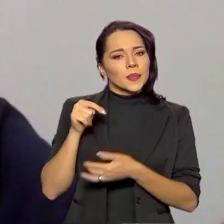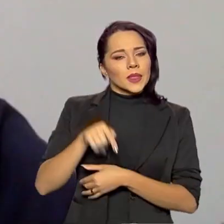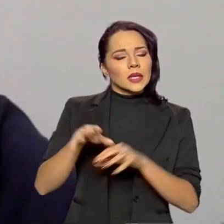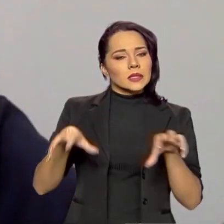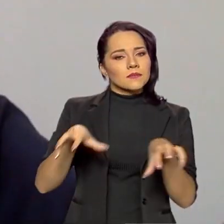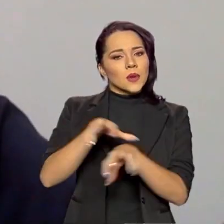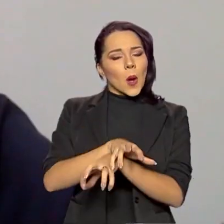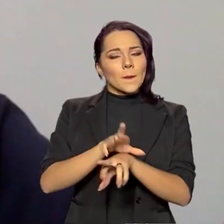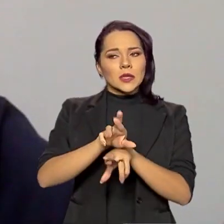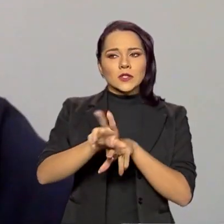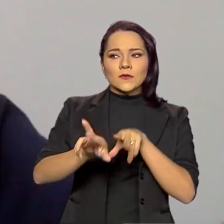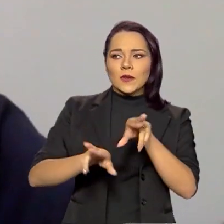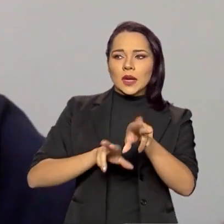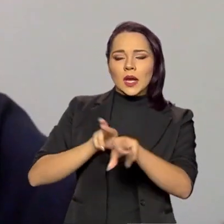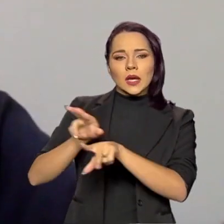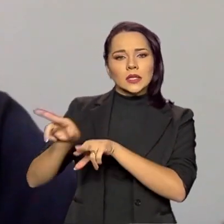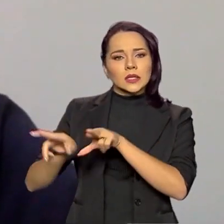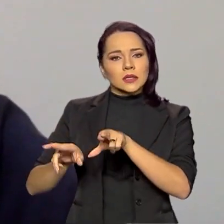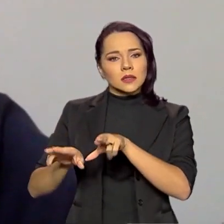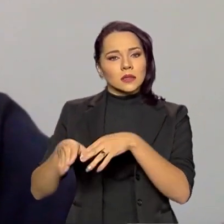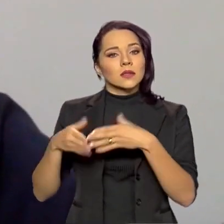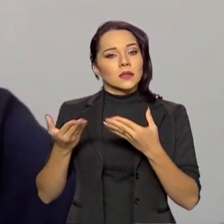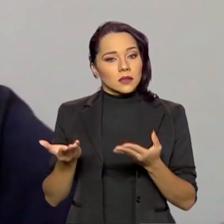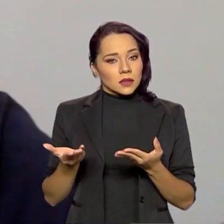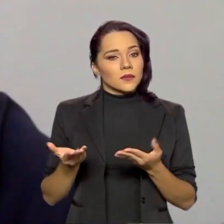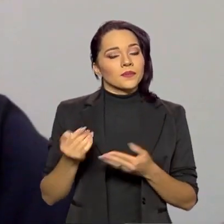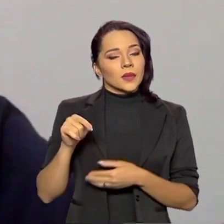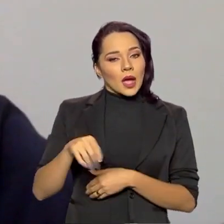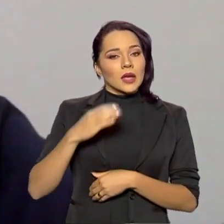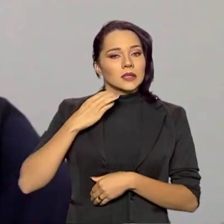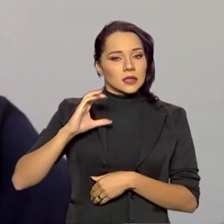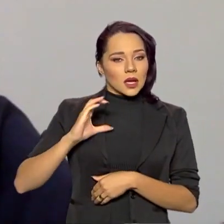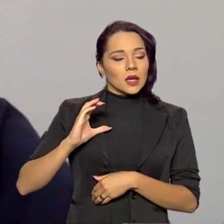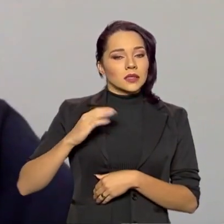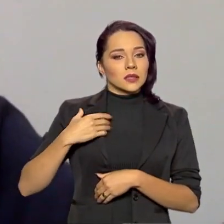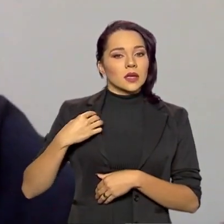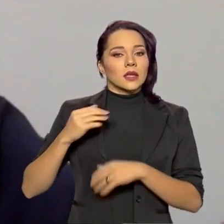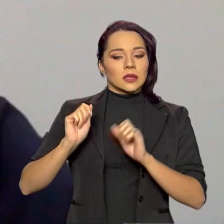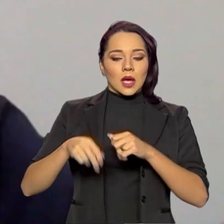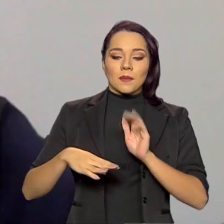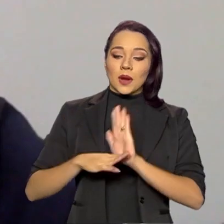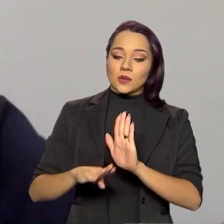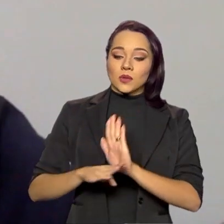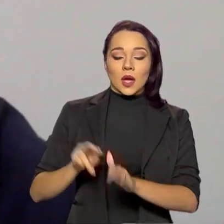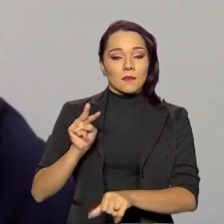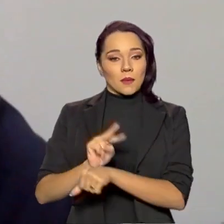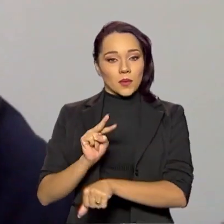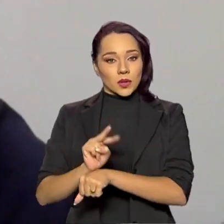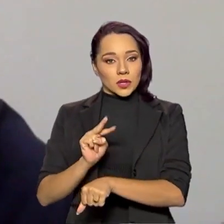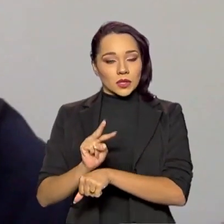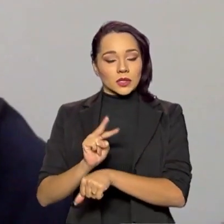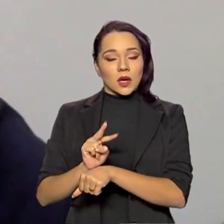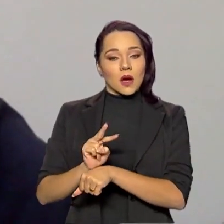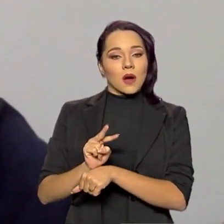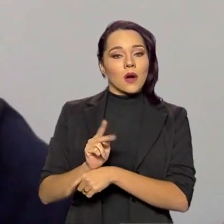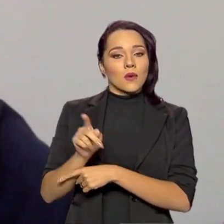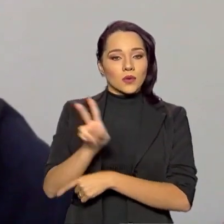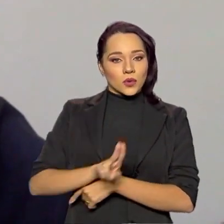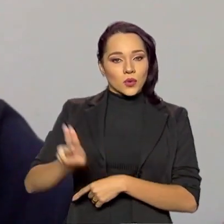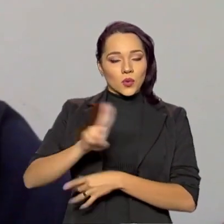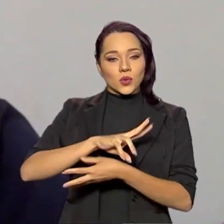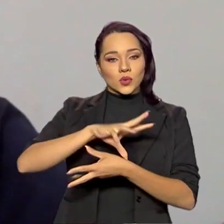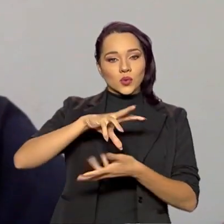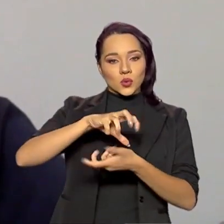biomas. E com isso a ciência pode então contribuir para a preservação, para a conservação e uso